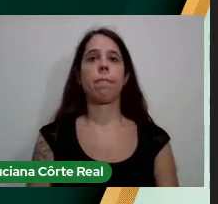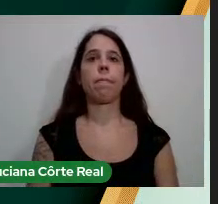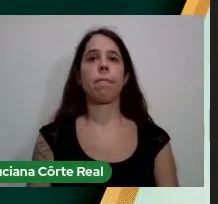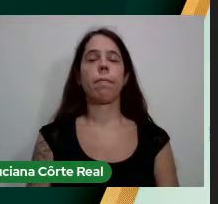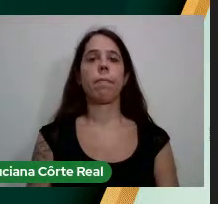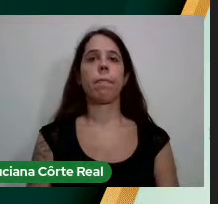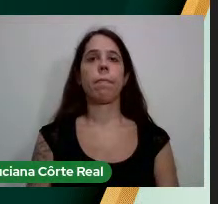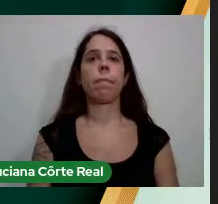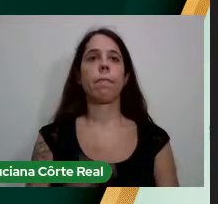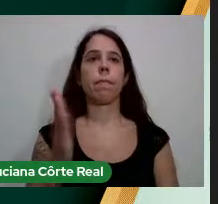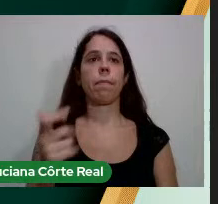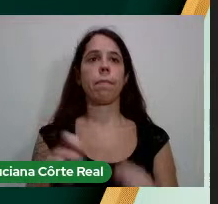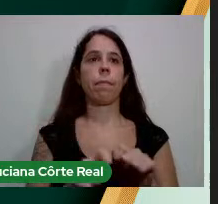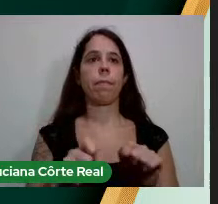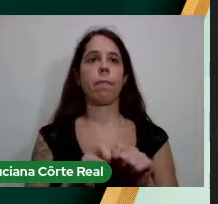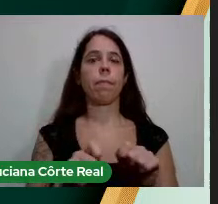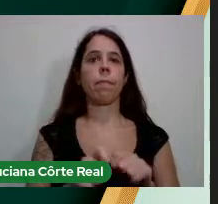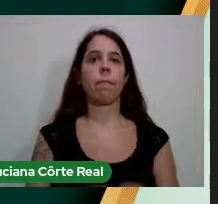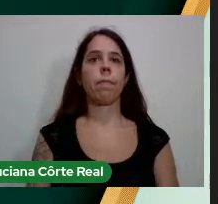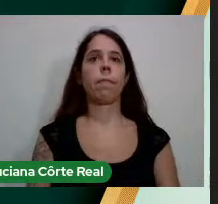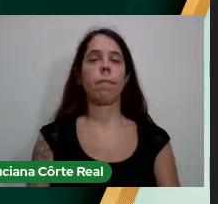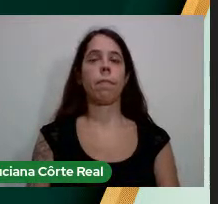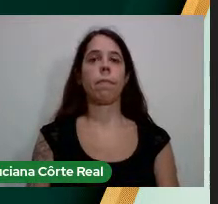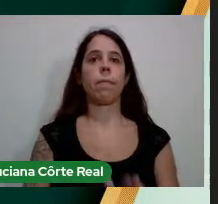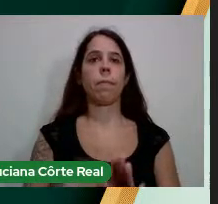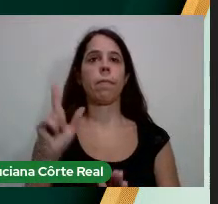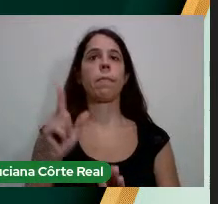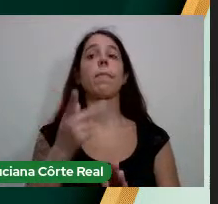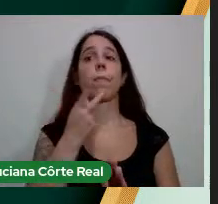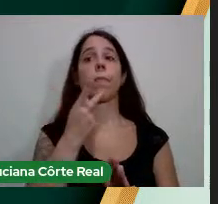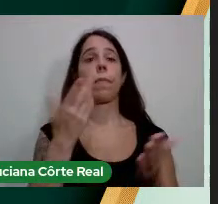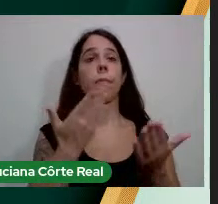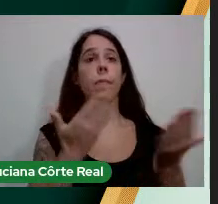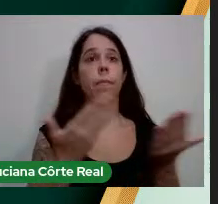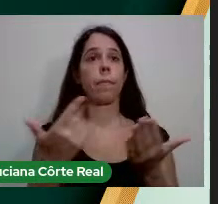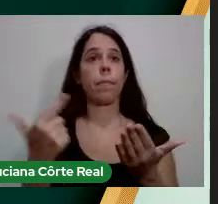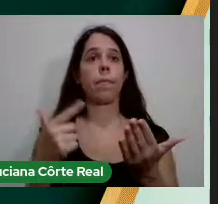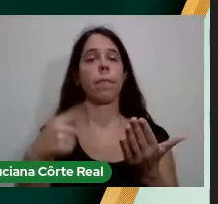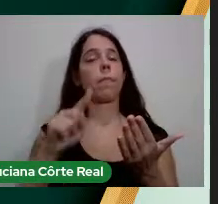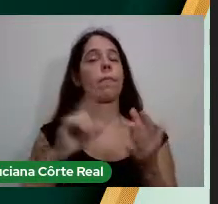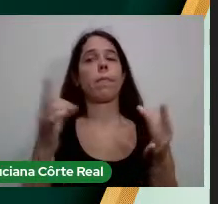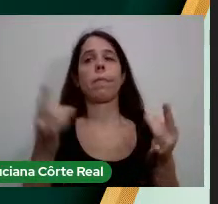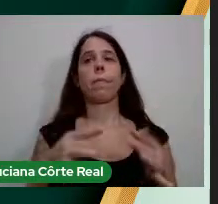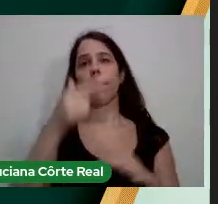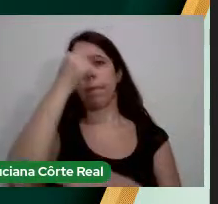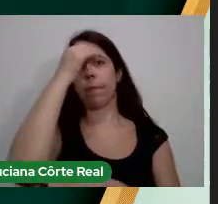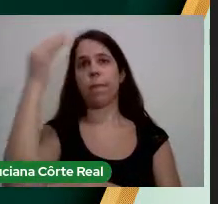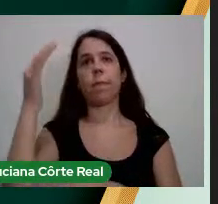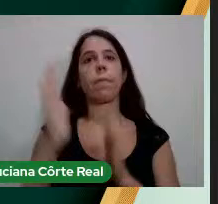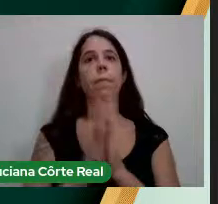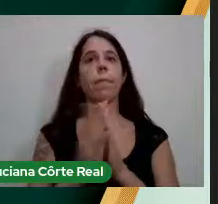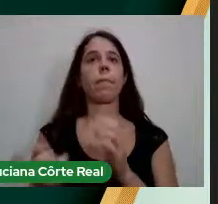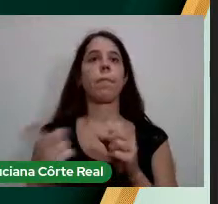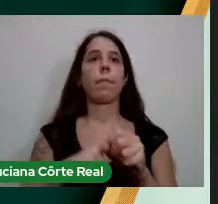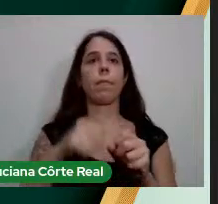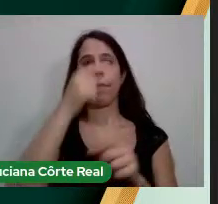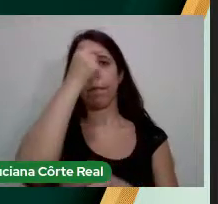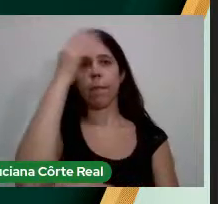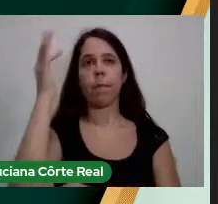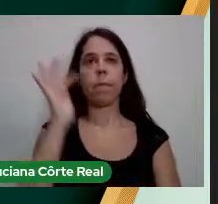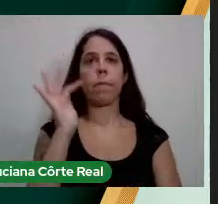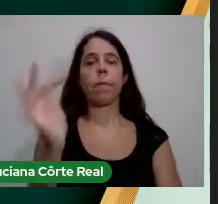Feito Para que Para Não abandonem A Unipampa Voltem Para a Unipampa